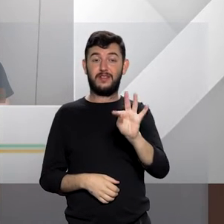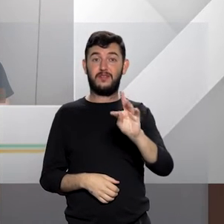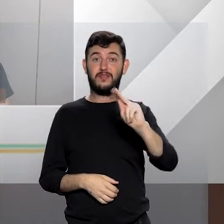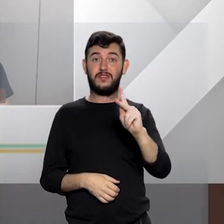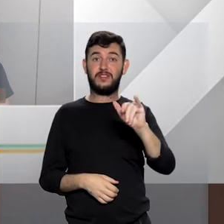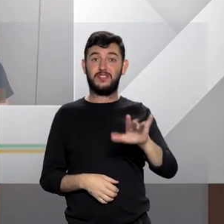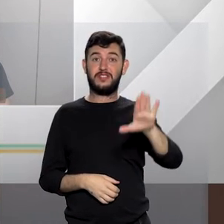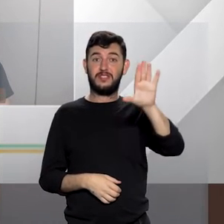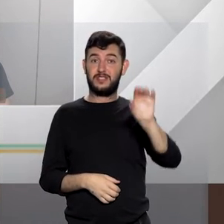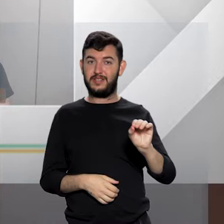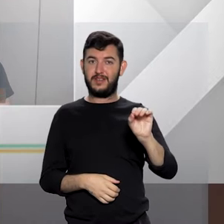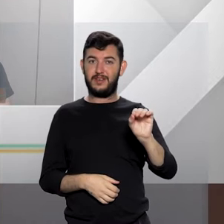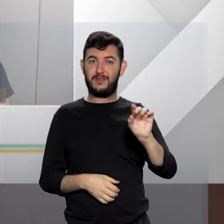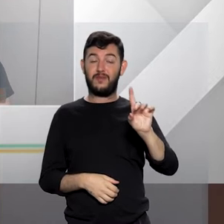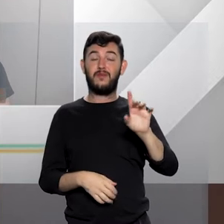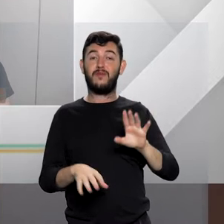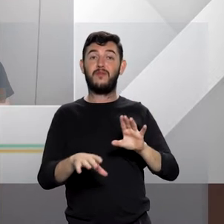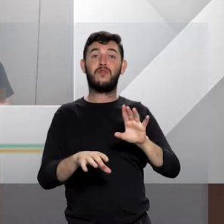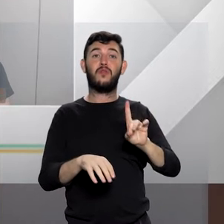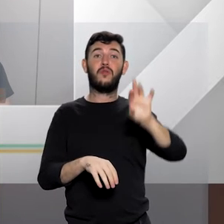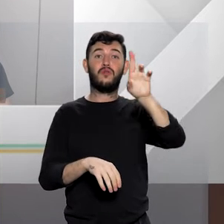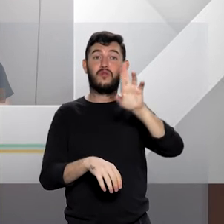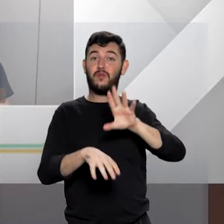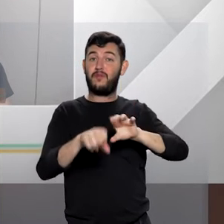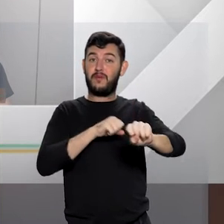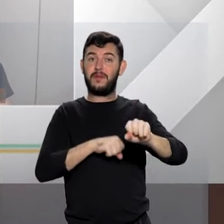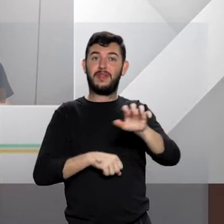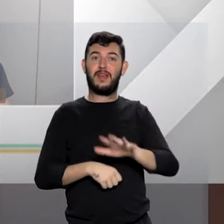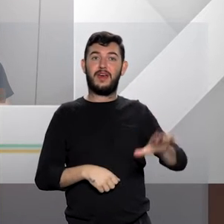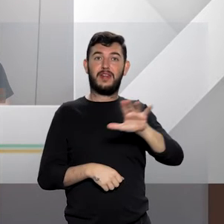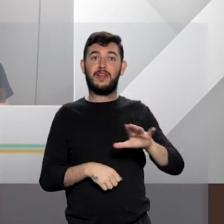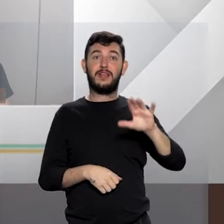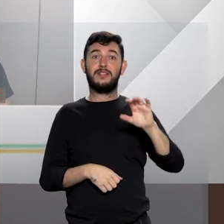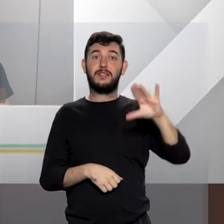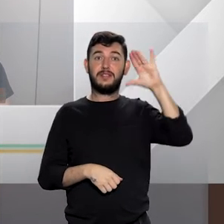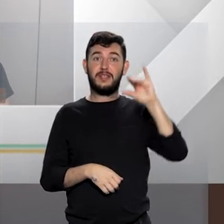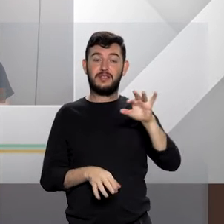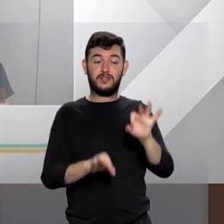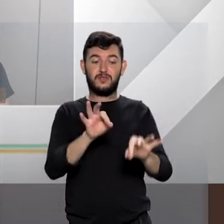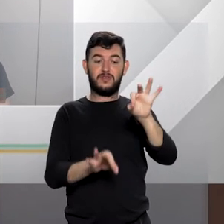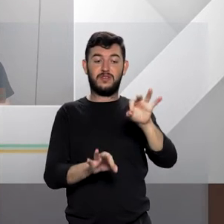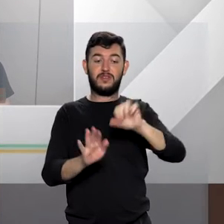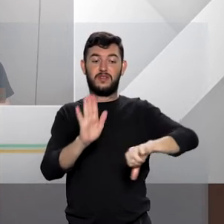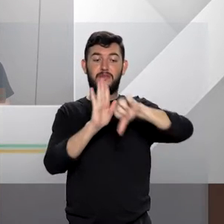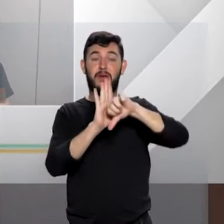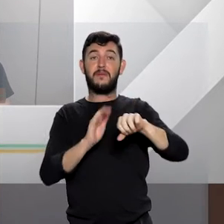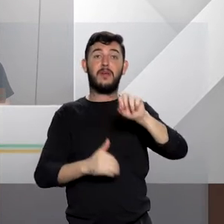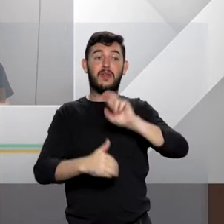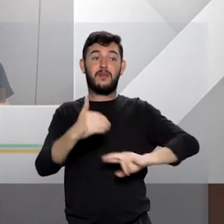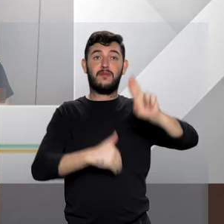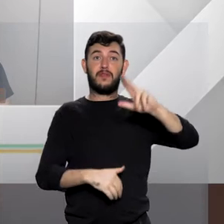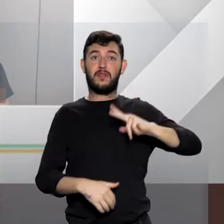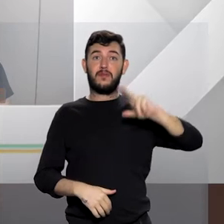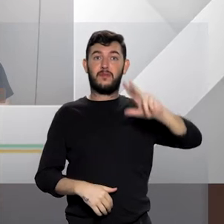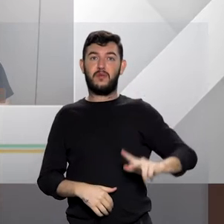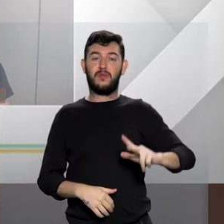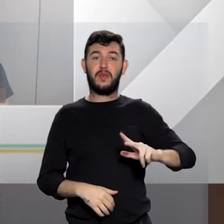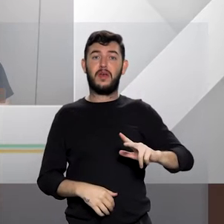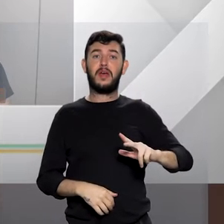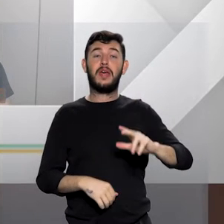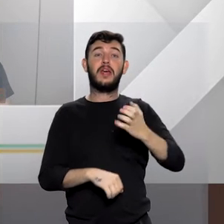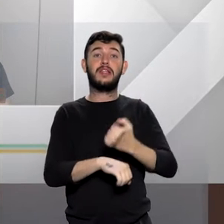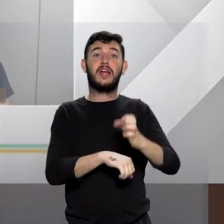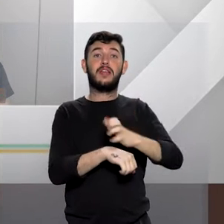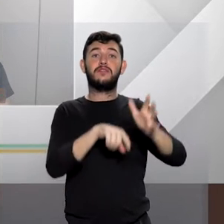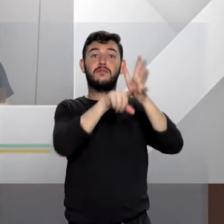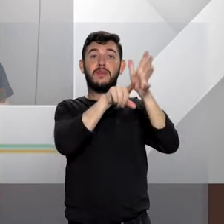Bon. Ele é doutor em ciência jurídico-criminais pela Universidade de Lisboa, com estágio de pesquisa de pós